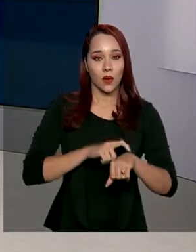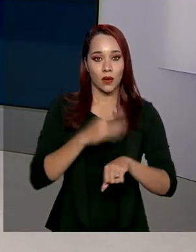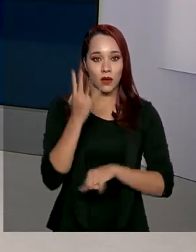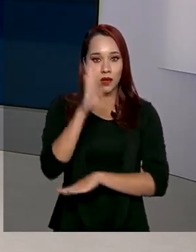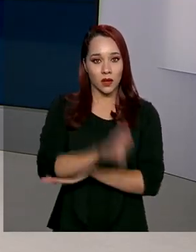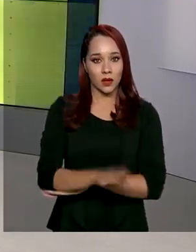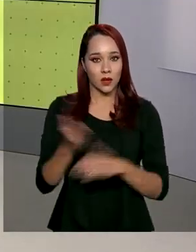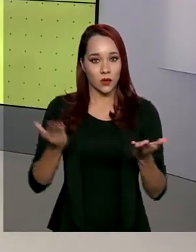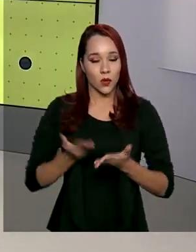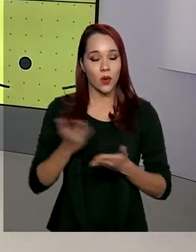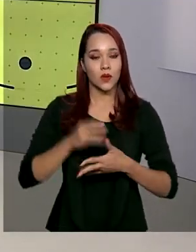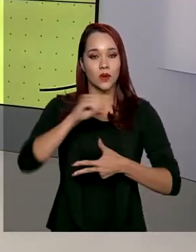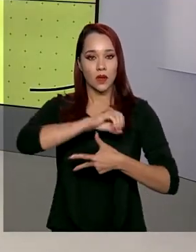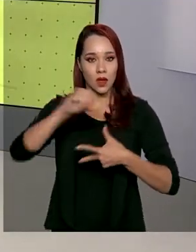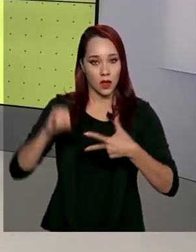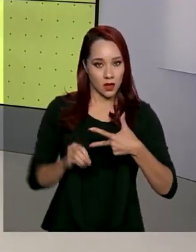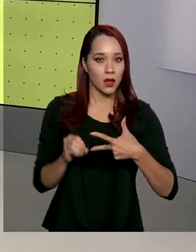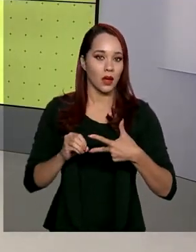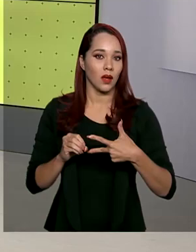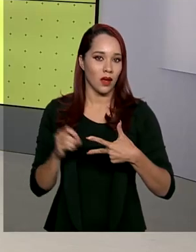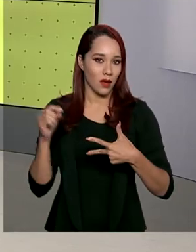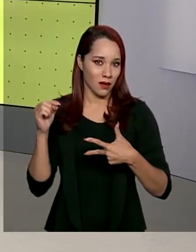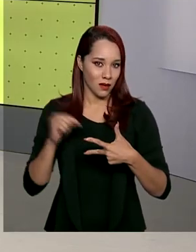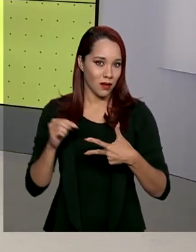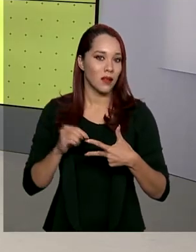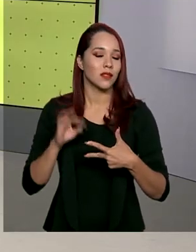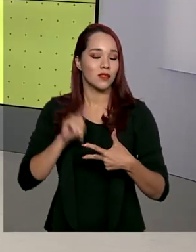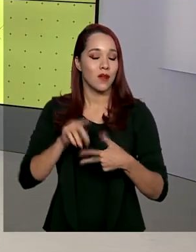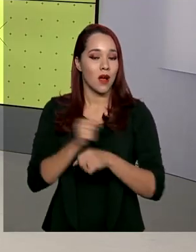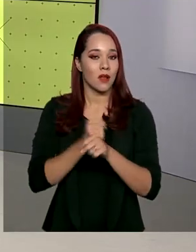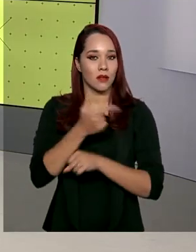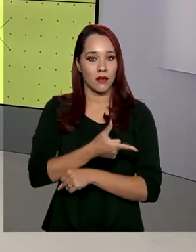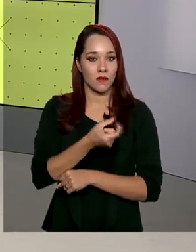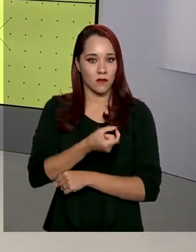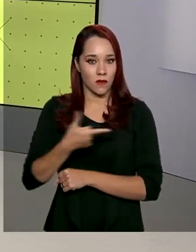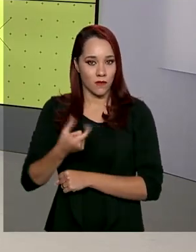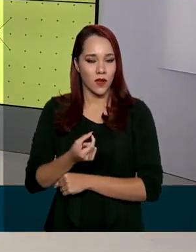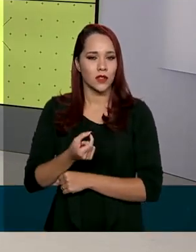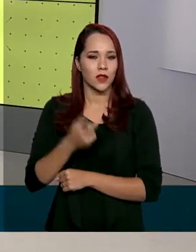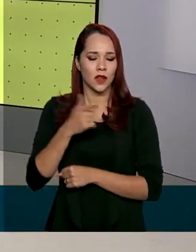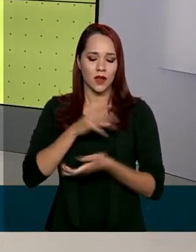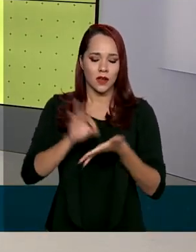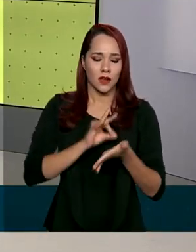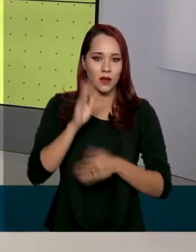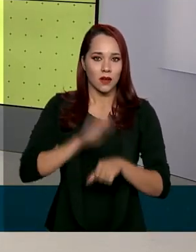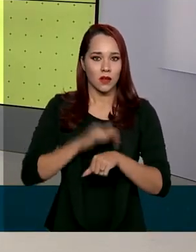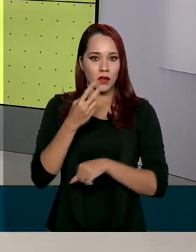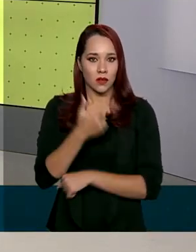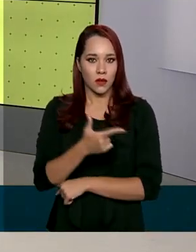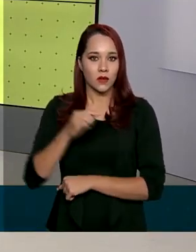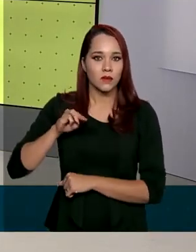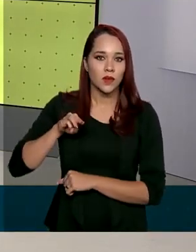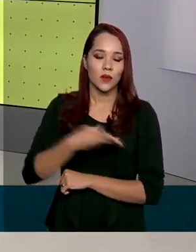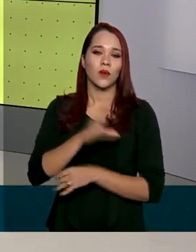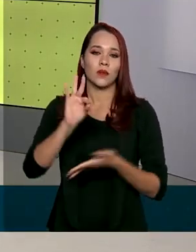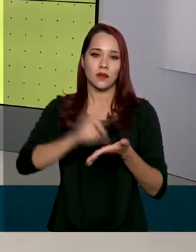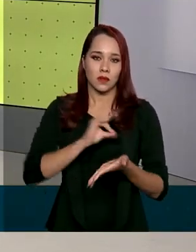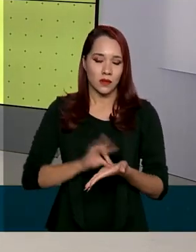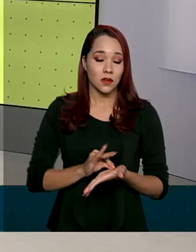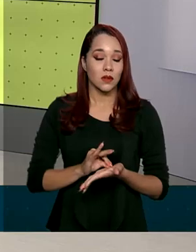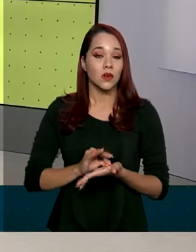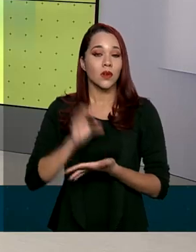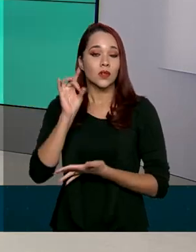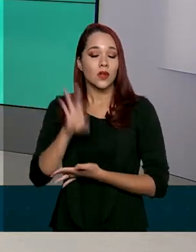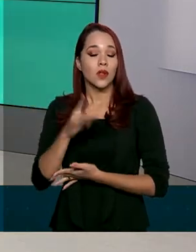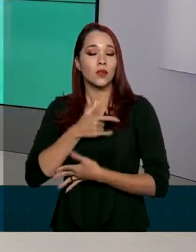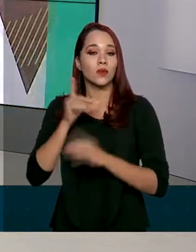tarde de hoje, o Enem, Exame Nacional do Ensino Médio de 2020, registrou mais de dois milhões de inscrições. Só a